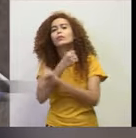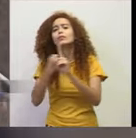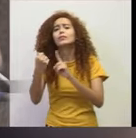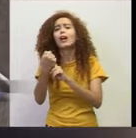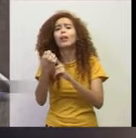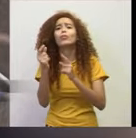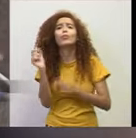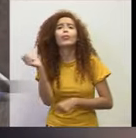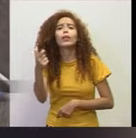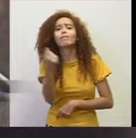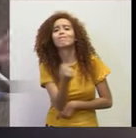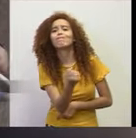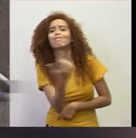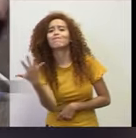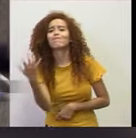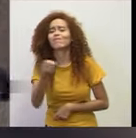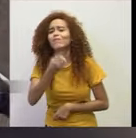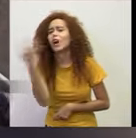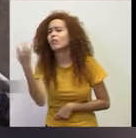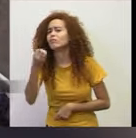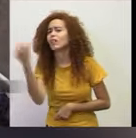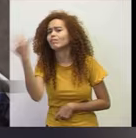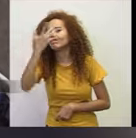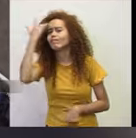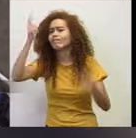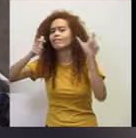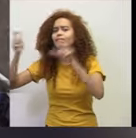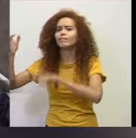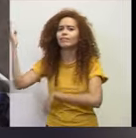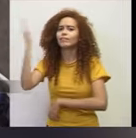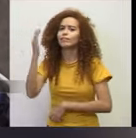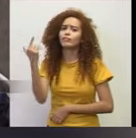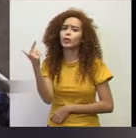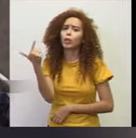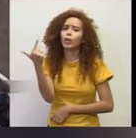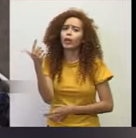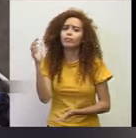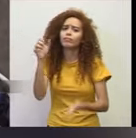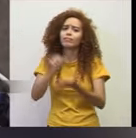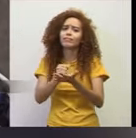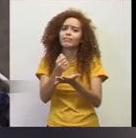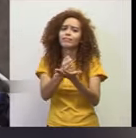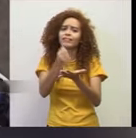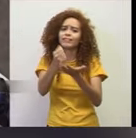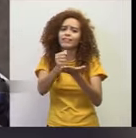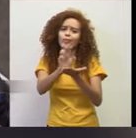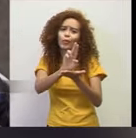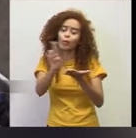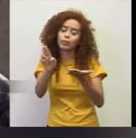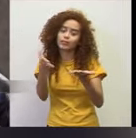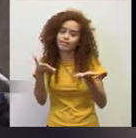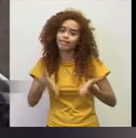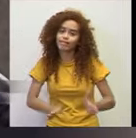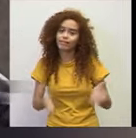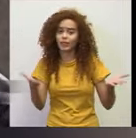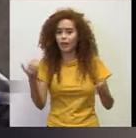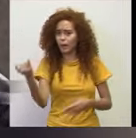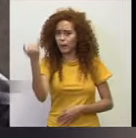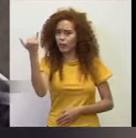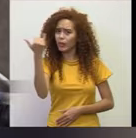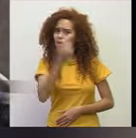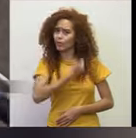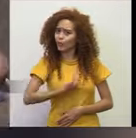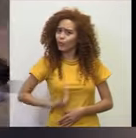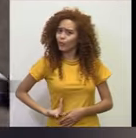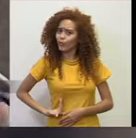enquanto milhares e milhares e milhares de brasileiros não possuem sequer um nome. Então, não era mais importante que o